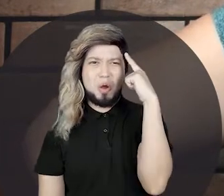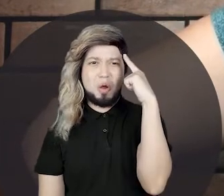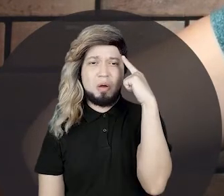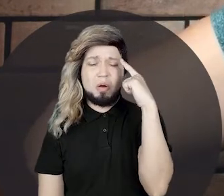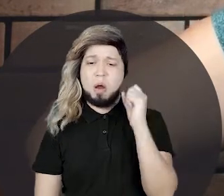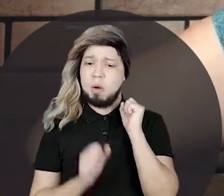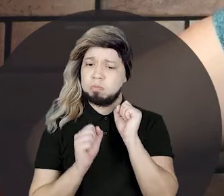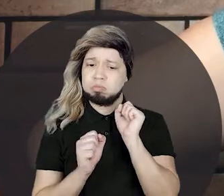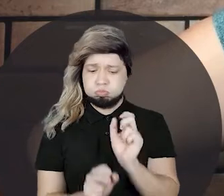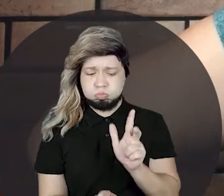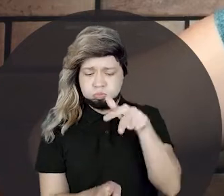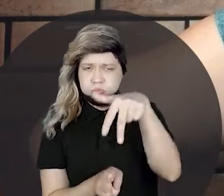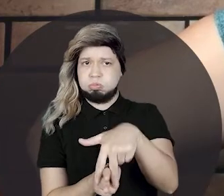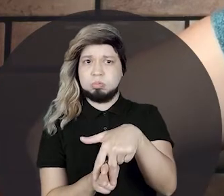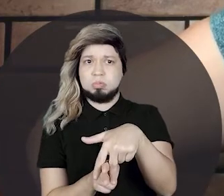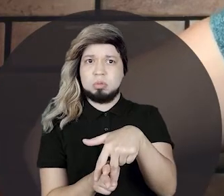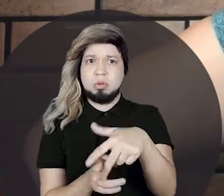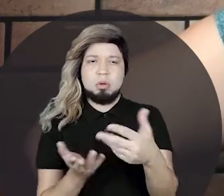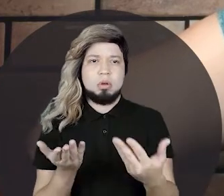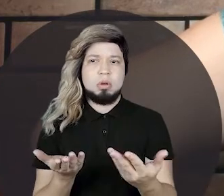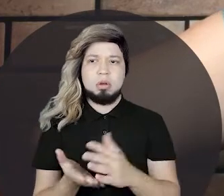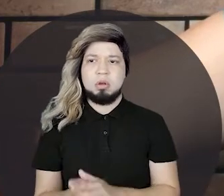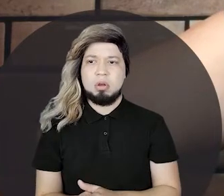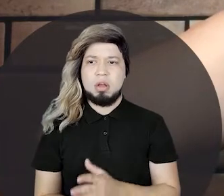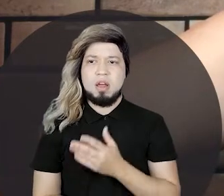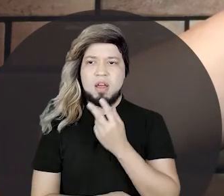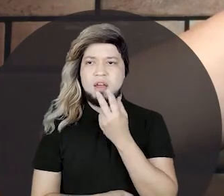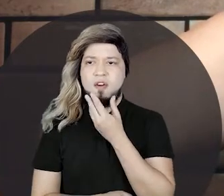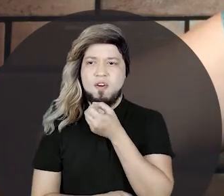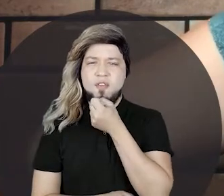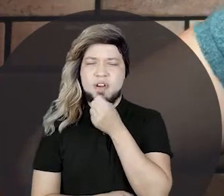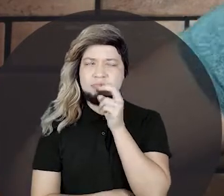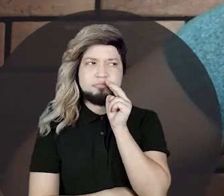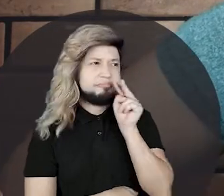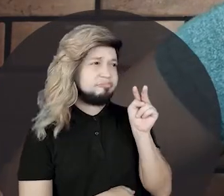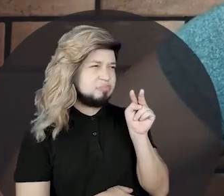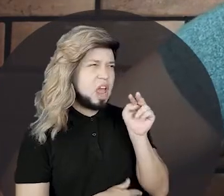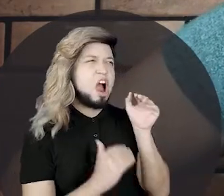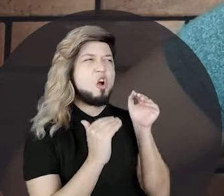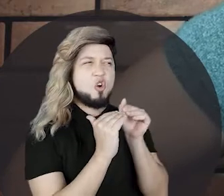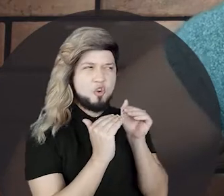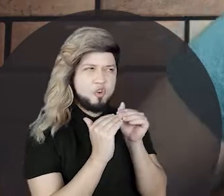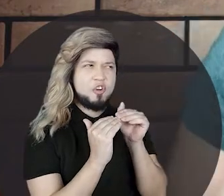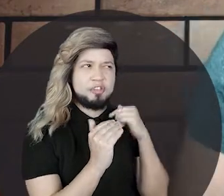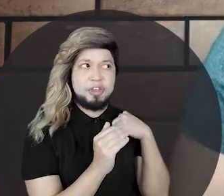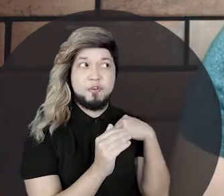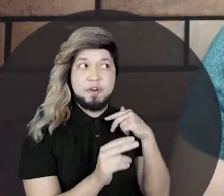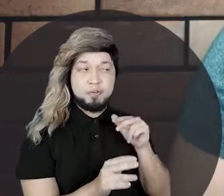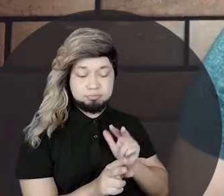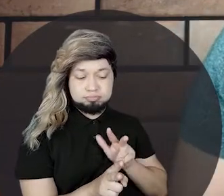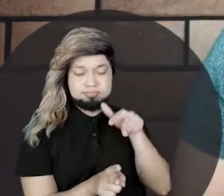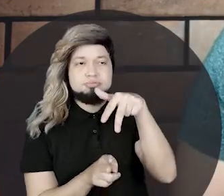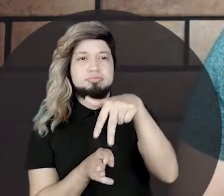quente, podendo ir em cima do jumento. Aí o velhinho olhou e disse, é mesmo, né, meu filho? Eu acho que eu vou no